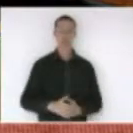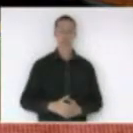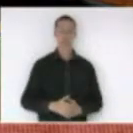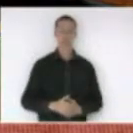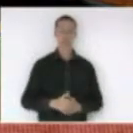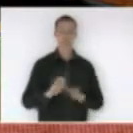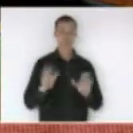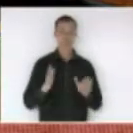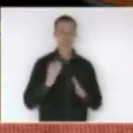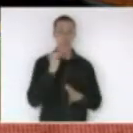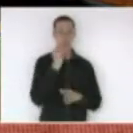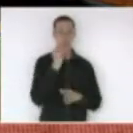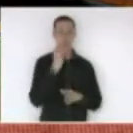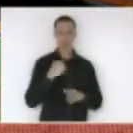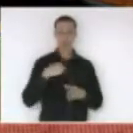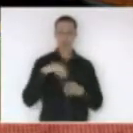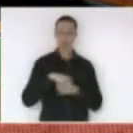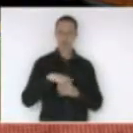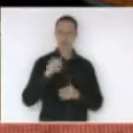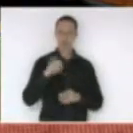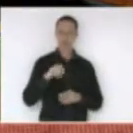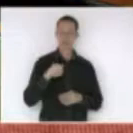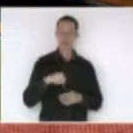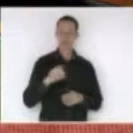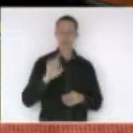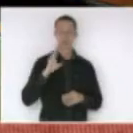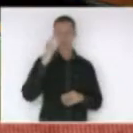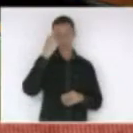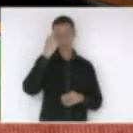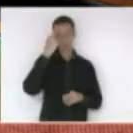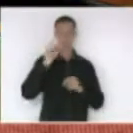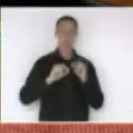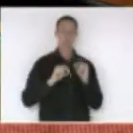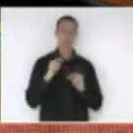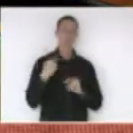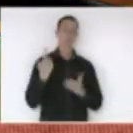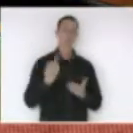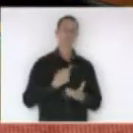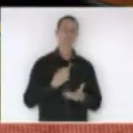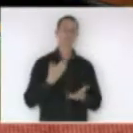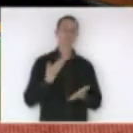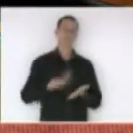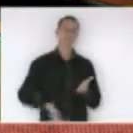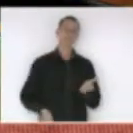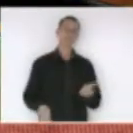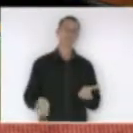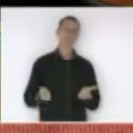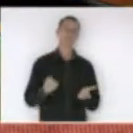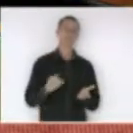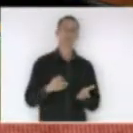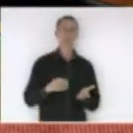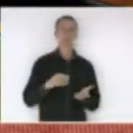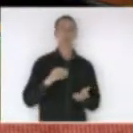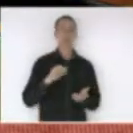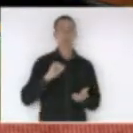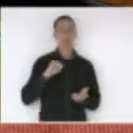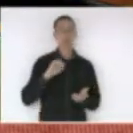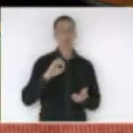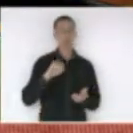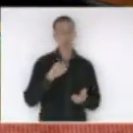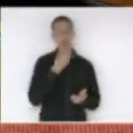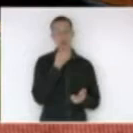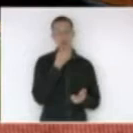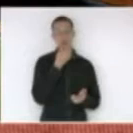claro que vou votar a favor do projeto apenas penso que nós perdemos a chance de ter fixado isso em lei a discussão já tinha